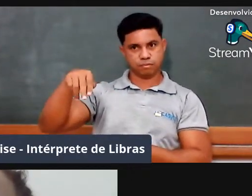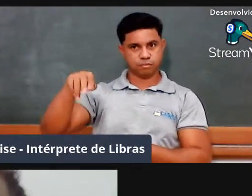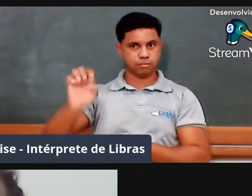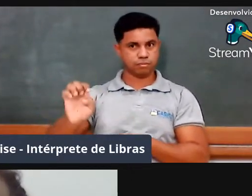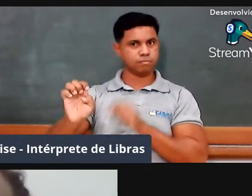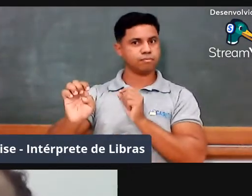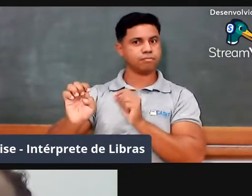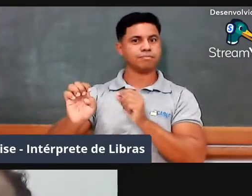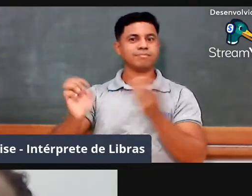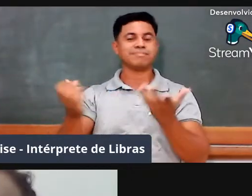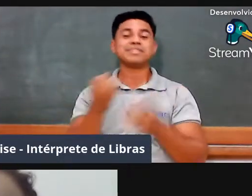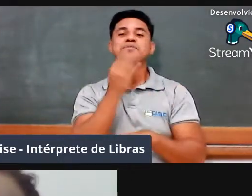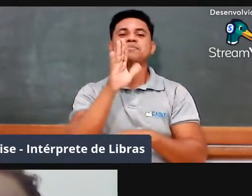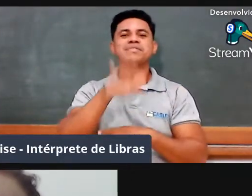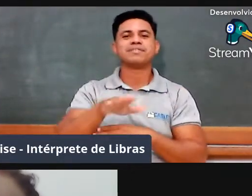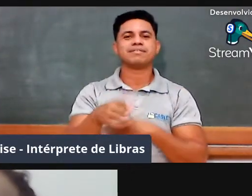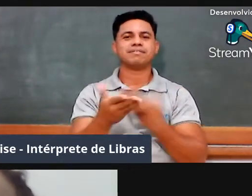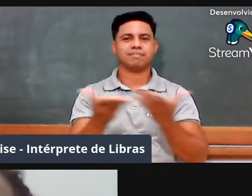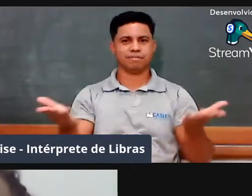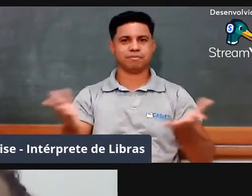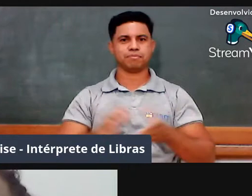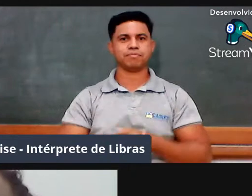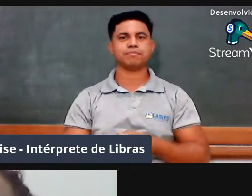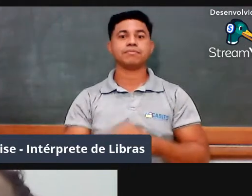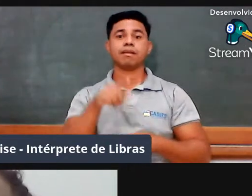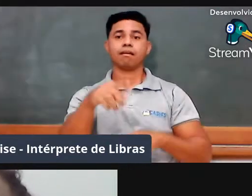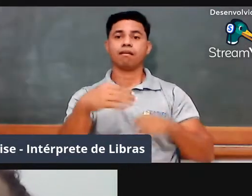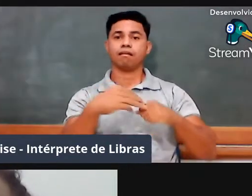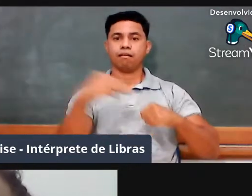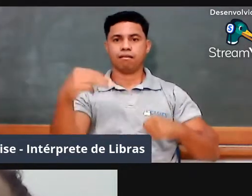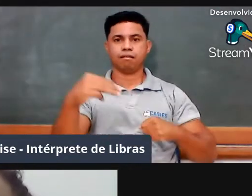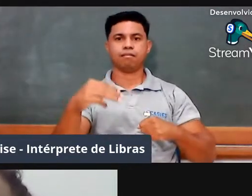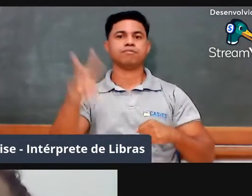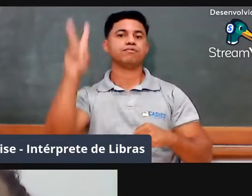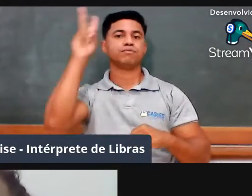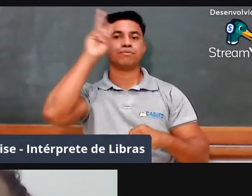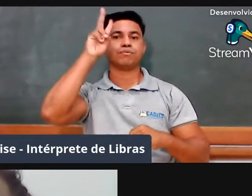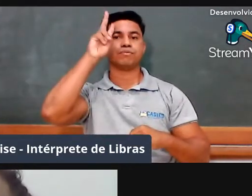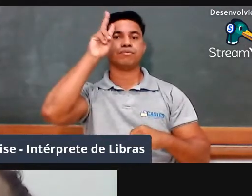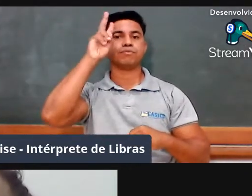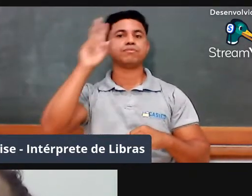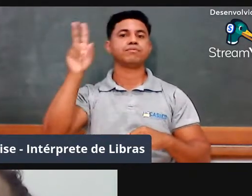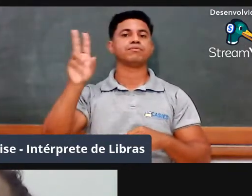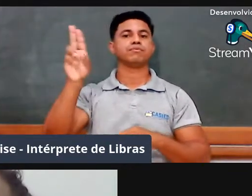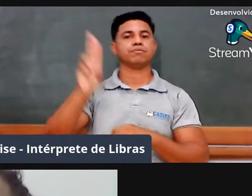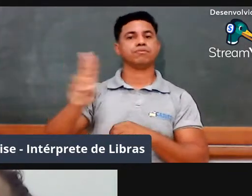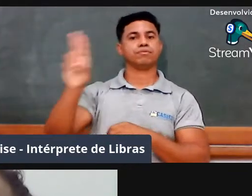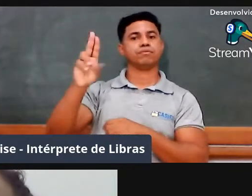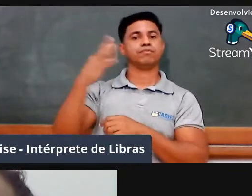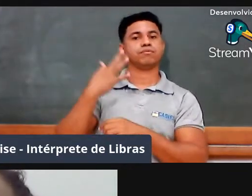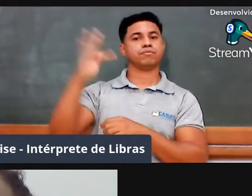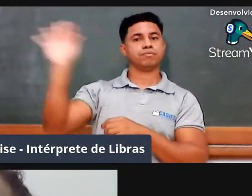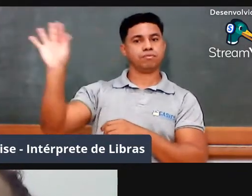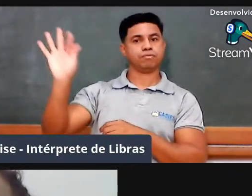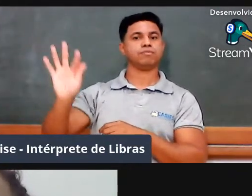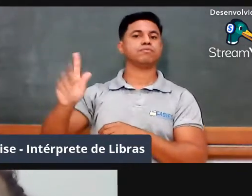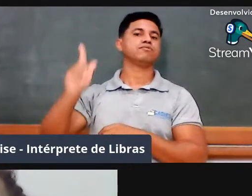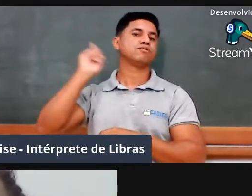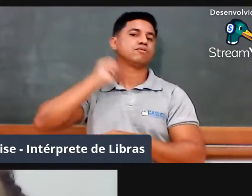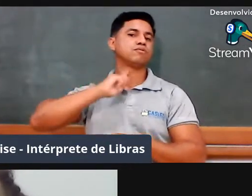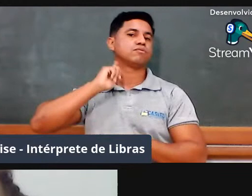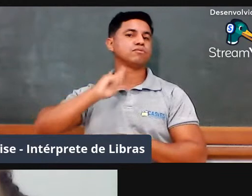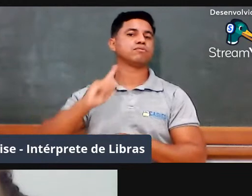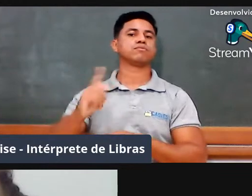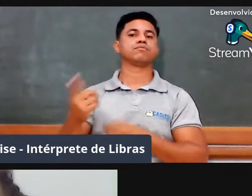Boa tarde. Professora Luciene é mestre em História pela Universidade Federal de Goiás e professora formadora